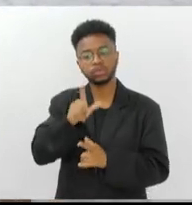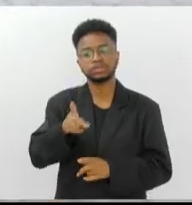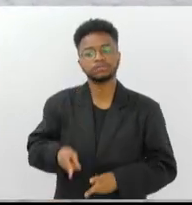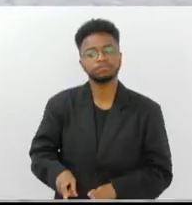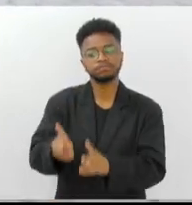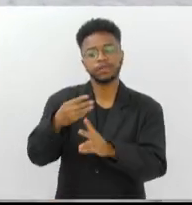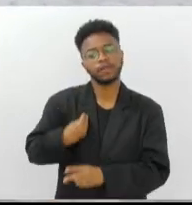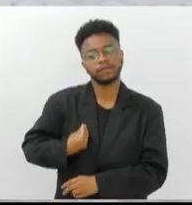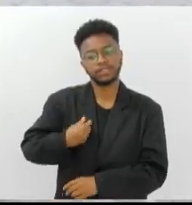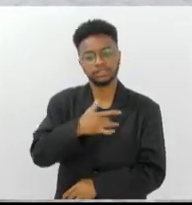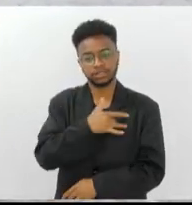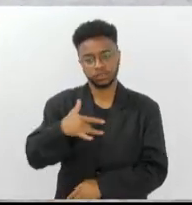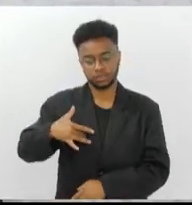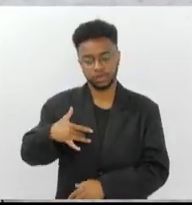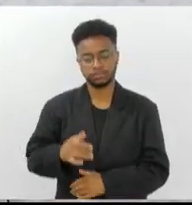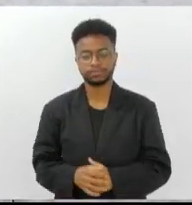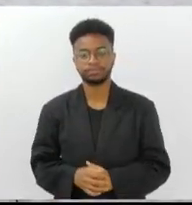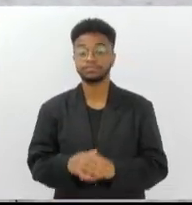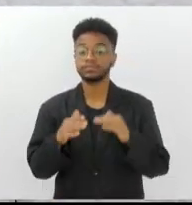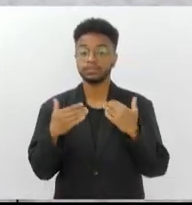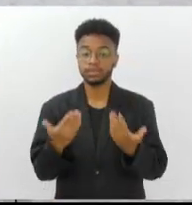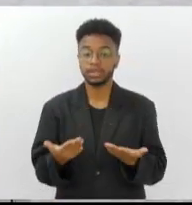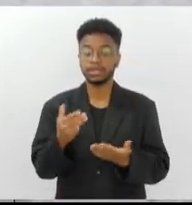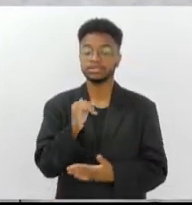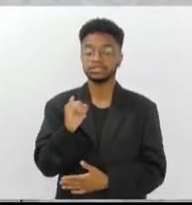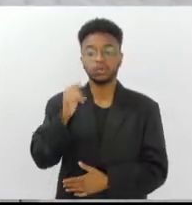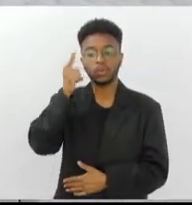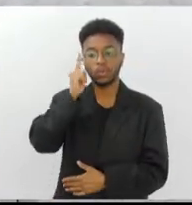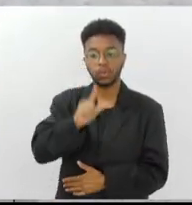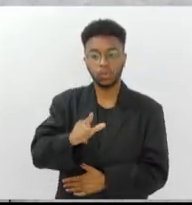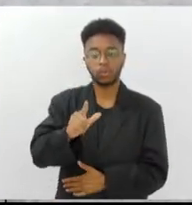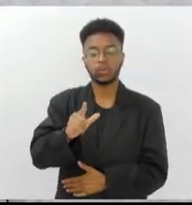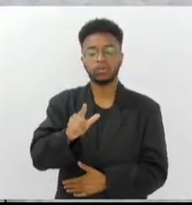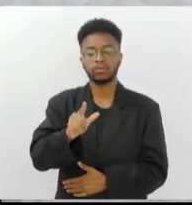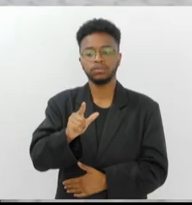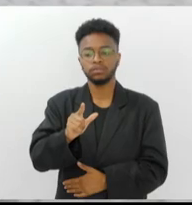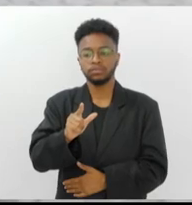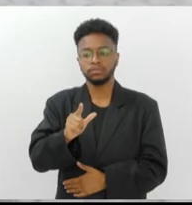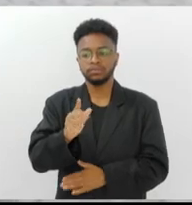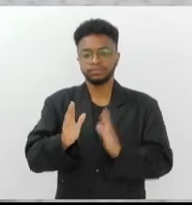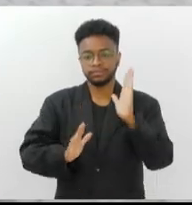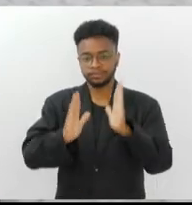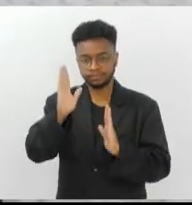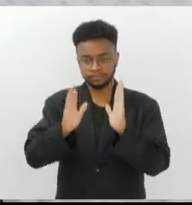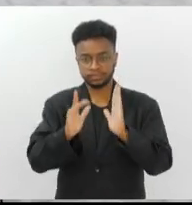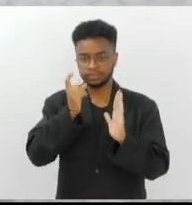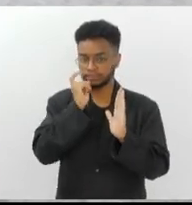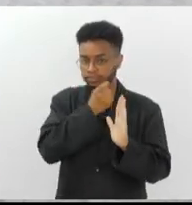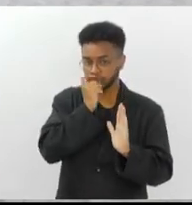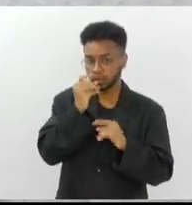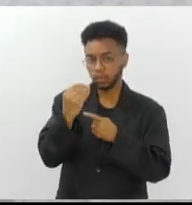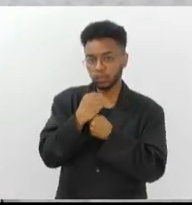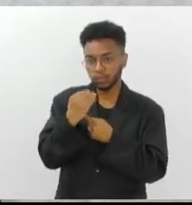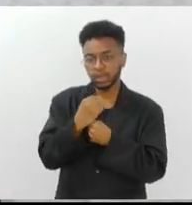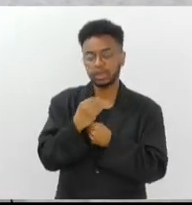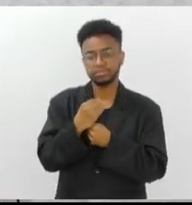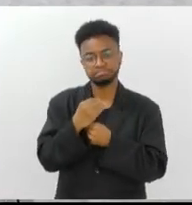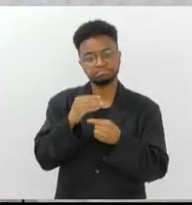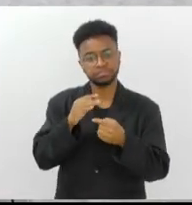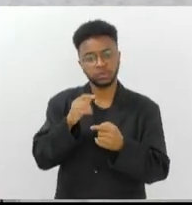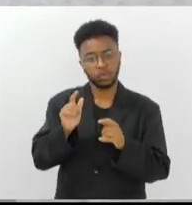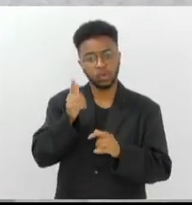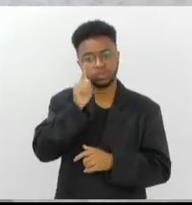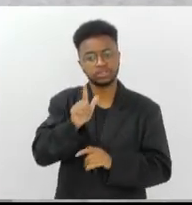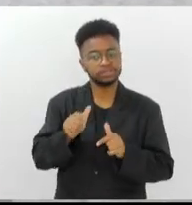vida de uma criança. Então, você conseguindo, nessa fase odontológica, esses hábitos saudáveis, você evita